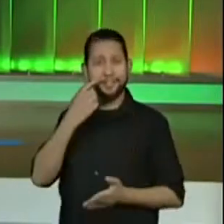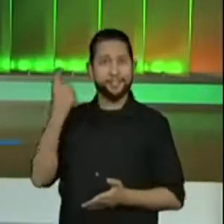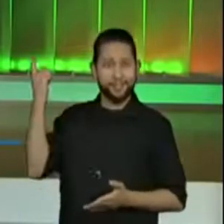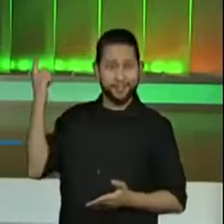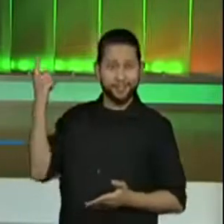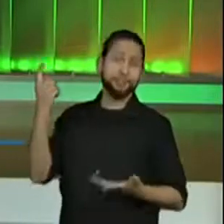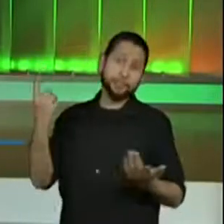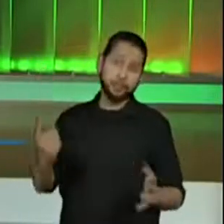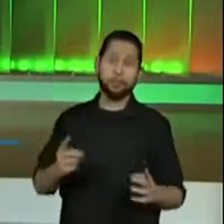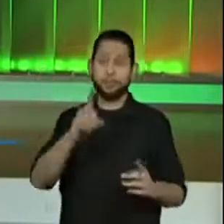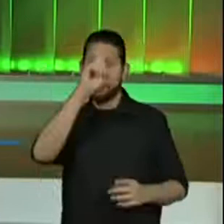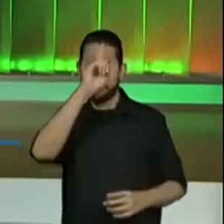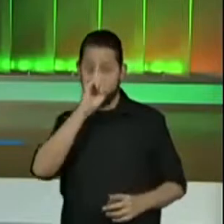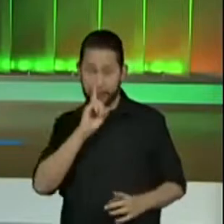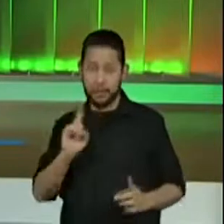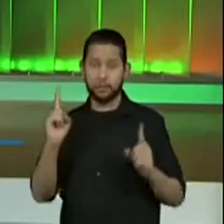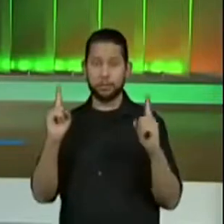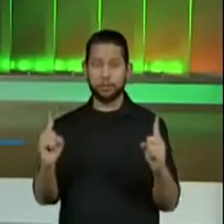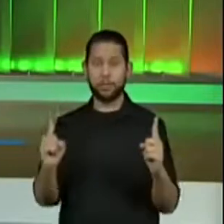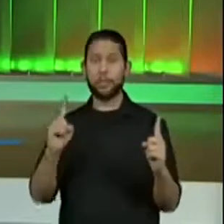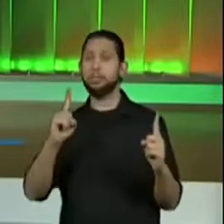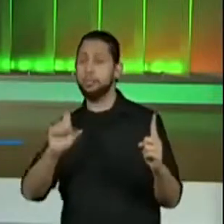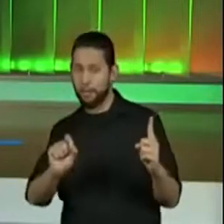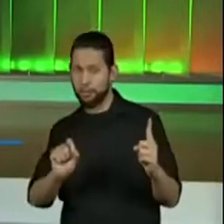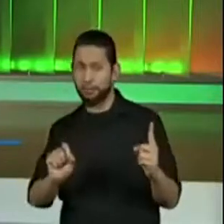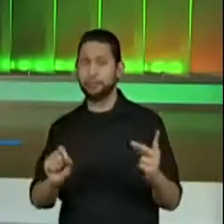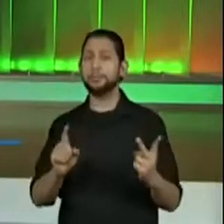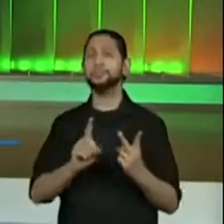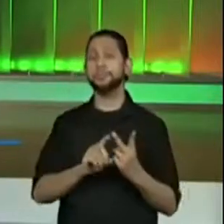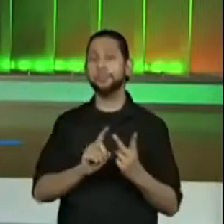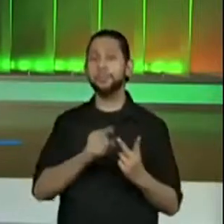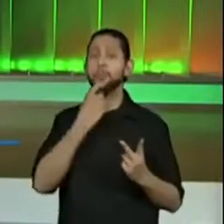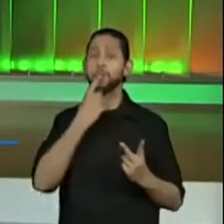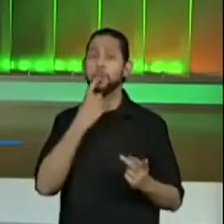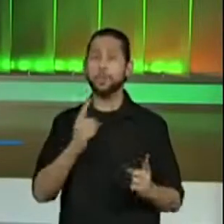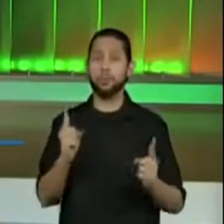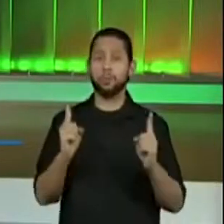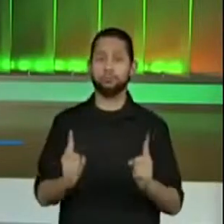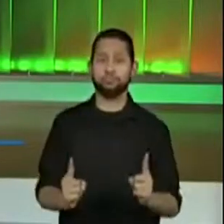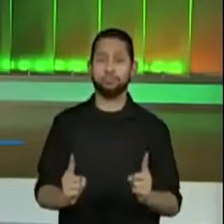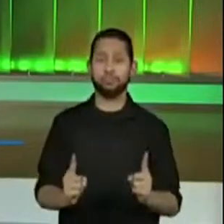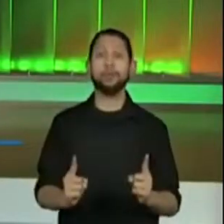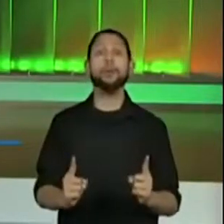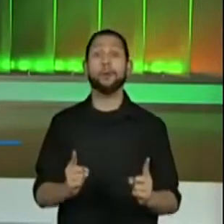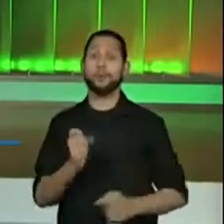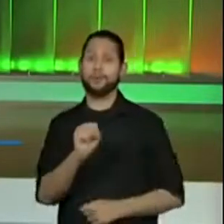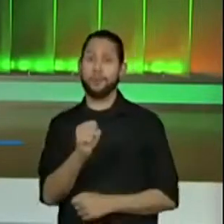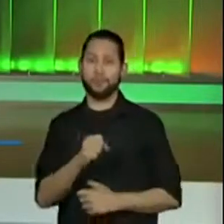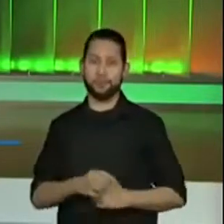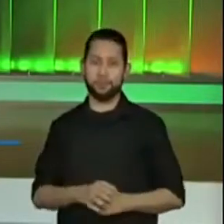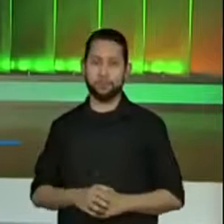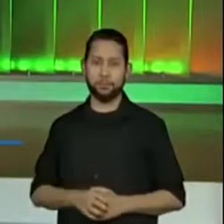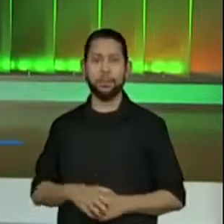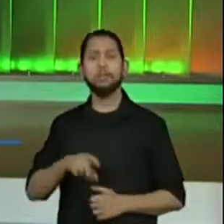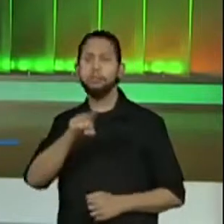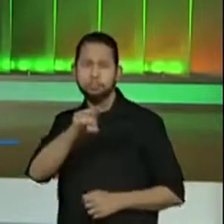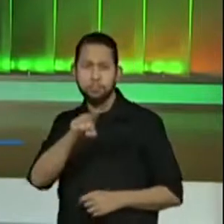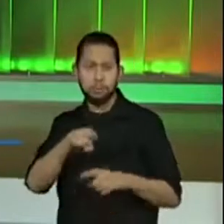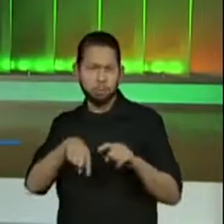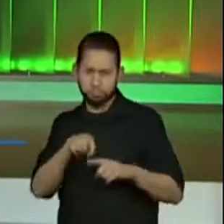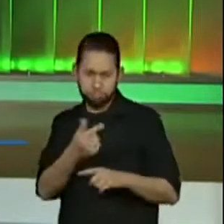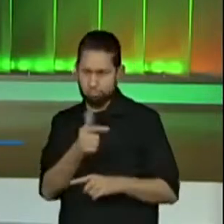Então, não tem erro. O vocês viram aqui é o que vocês têm lá. Certo? Então, você que não tem o material pode colocar lá. Fita amarela,